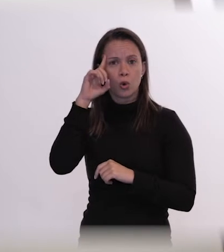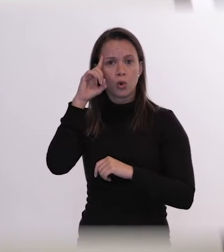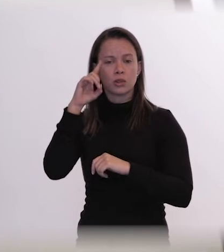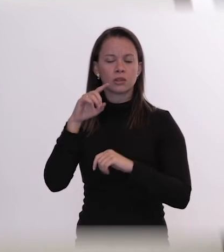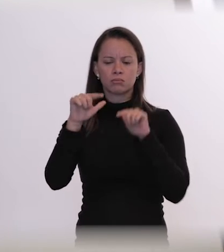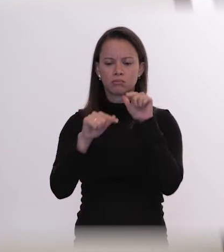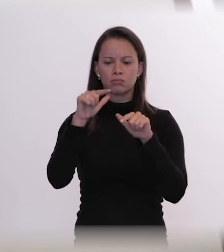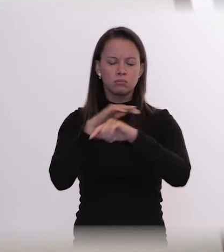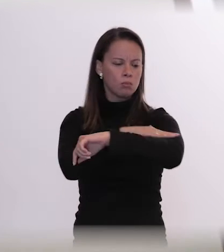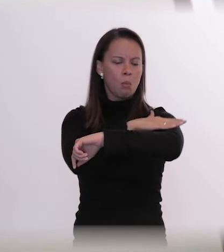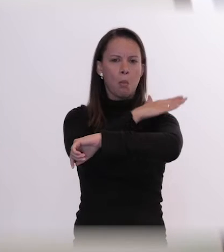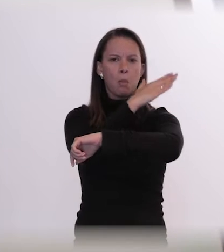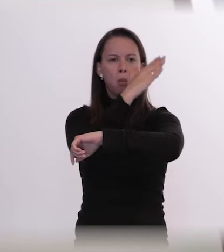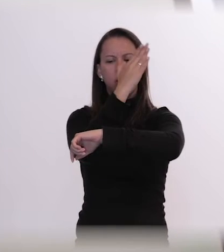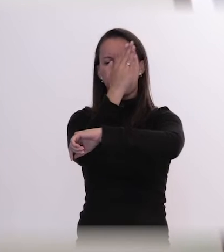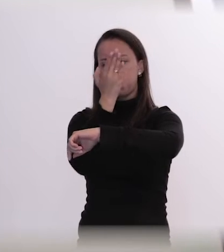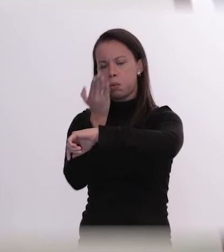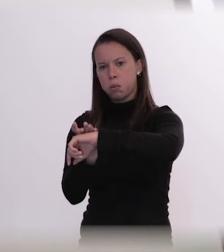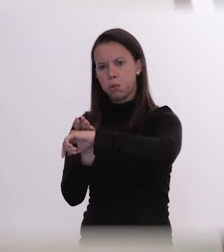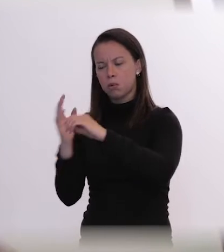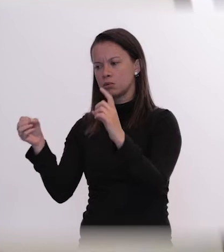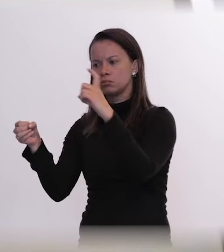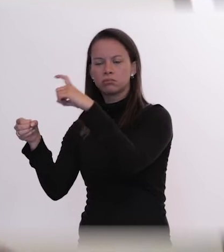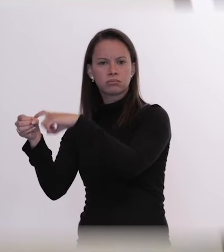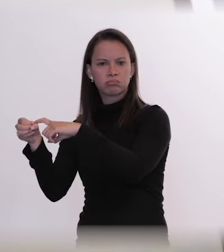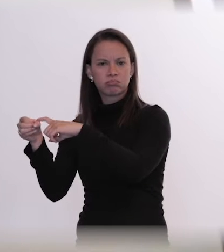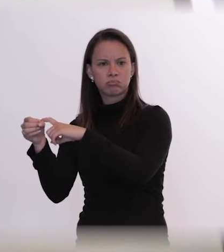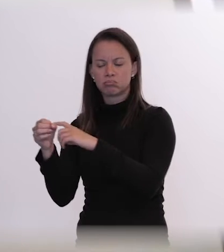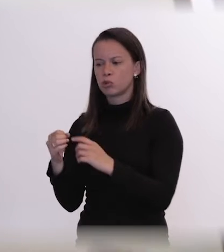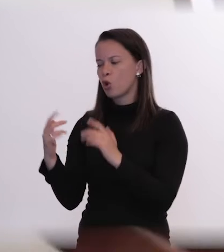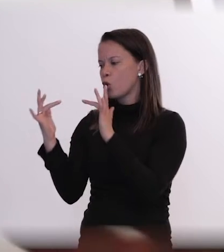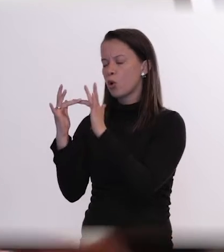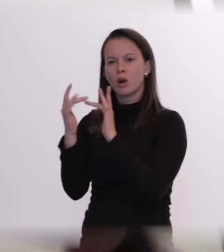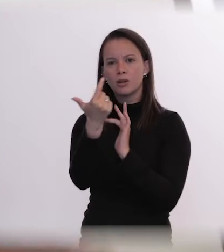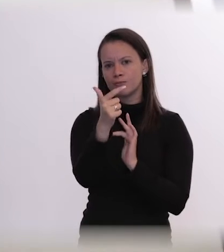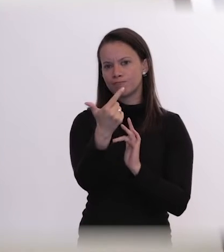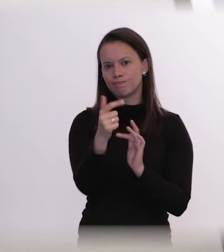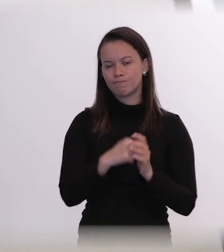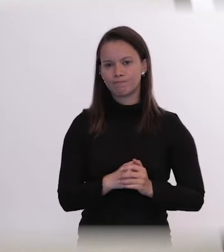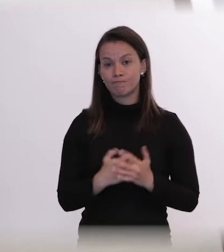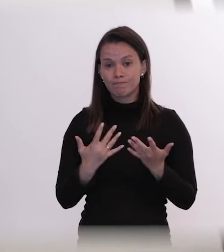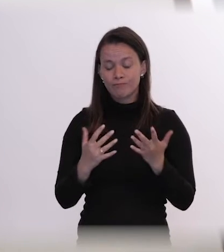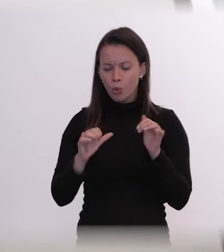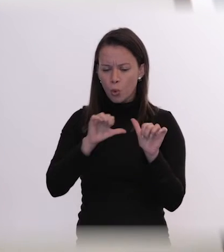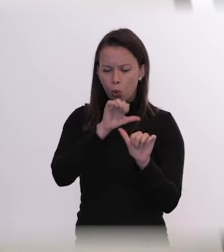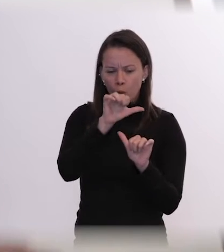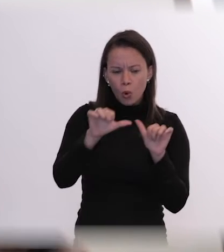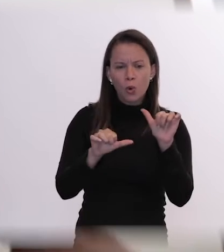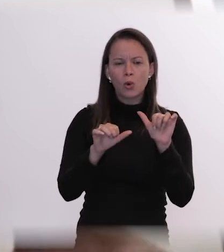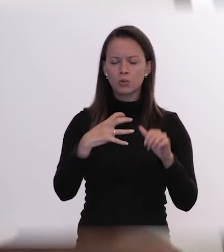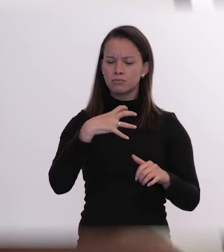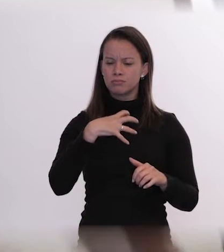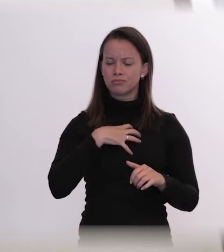cedo e só volta tarde do trabalho. Então, essa mudança de uma visão interiorana para uma visão